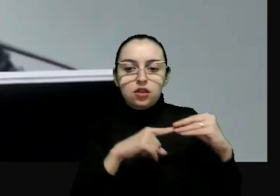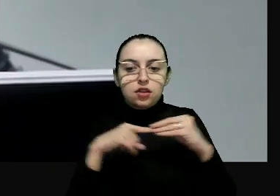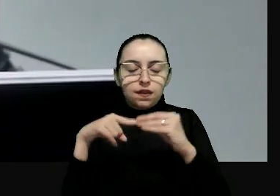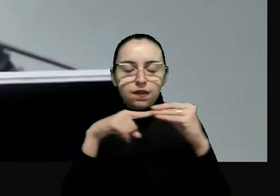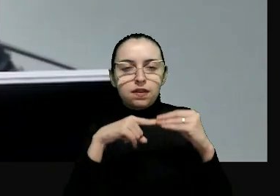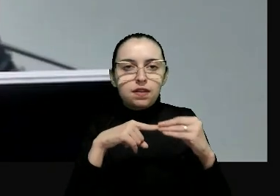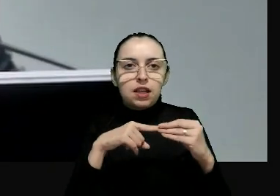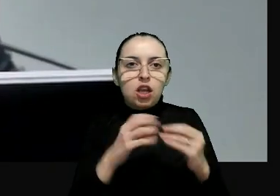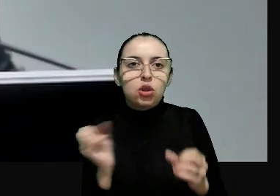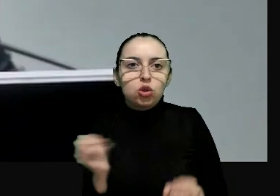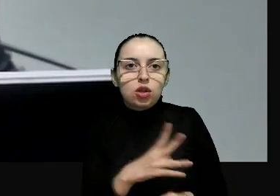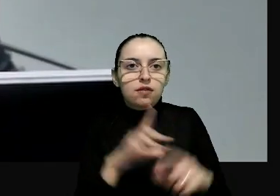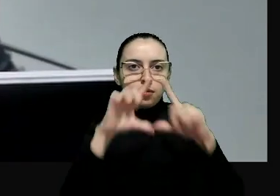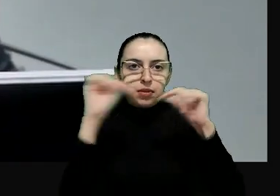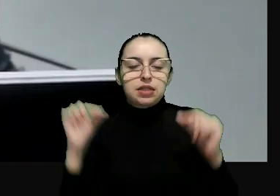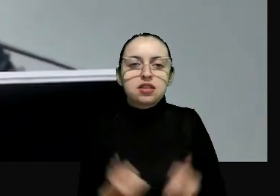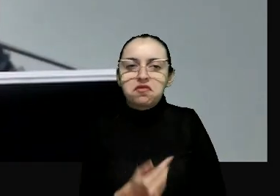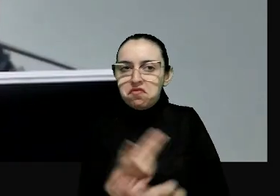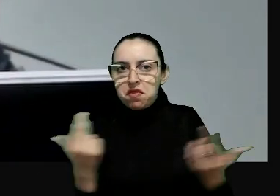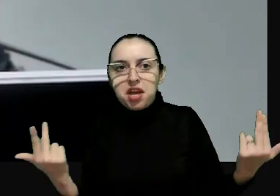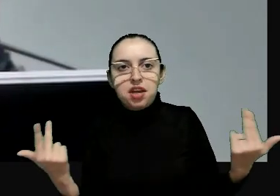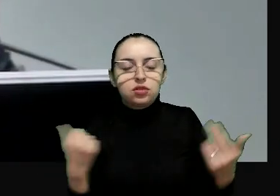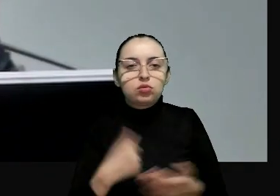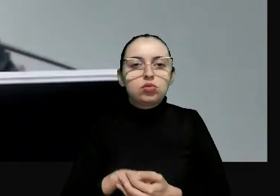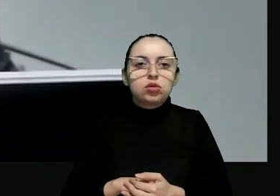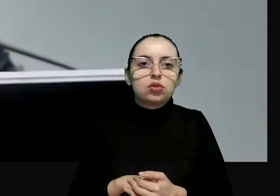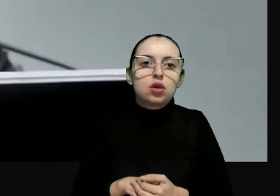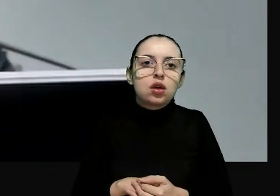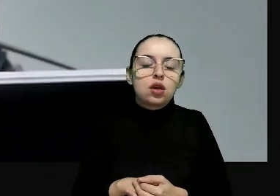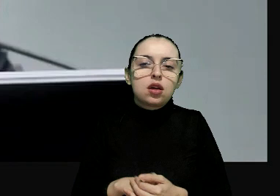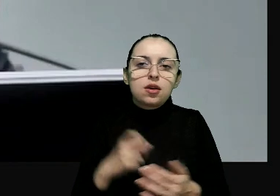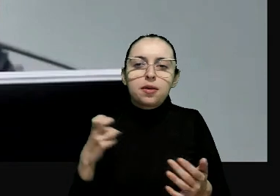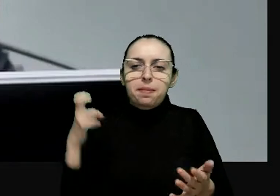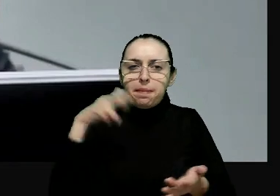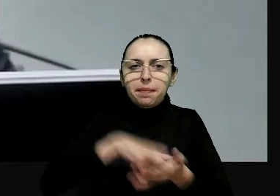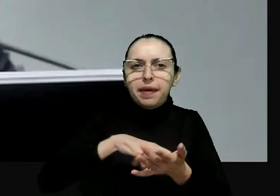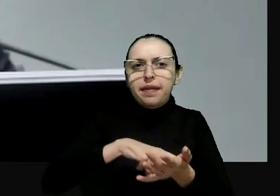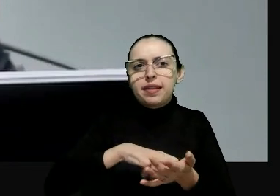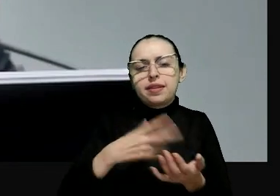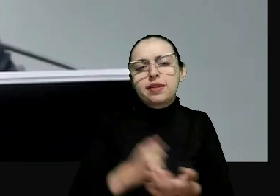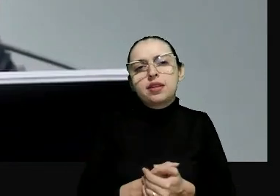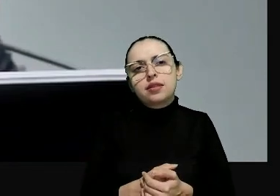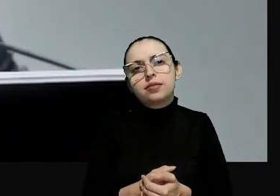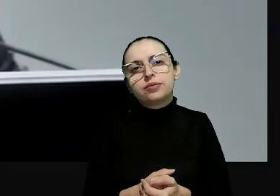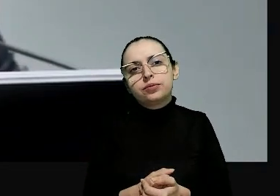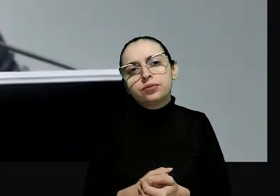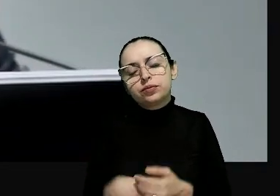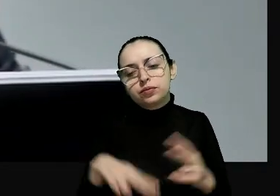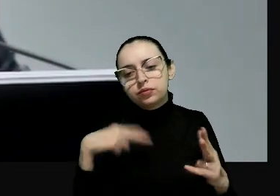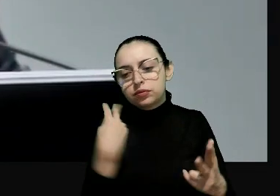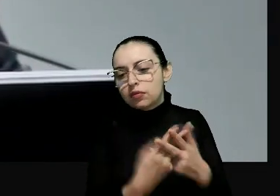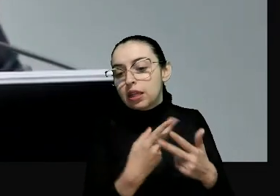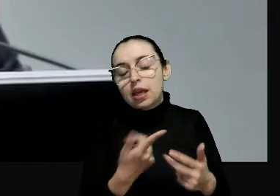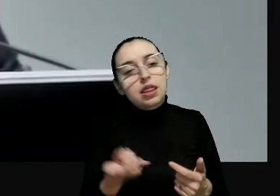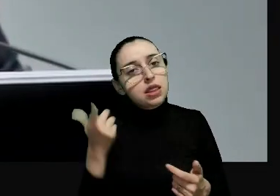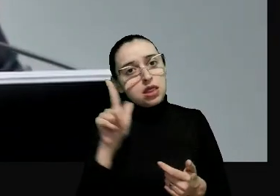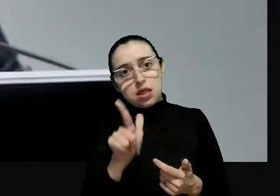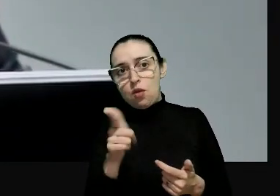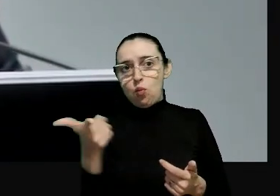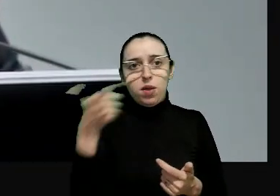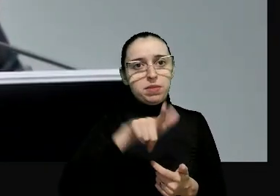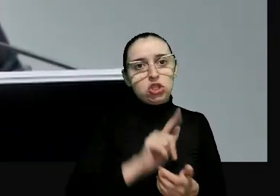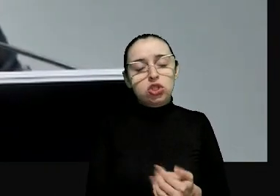Favela Nova Brasília, em outros casos. Medidas de combate à impunidade e medidas de não repetição.